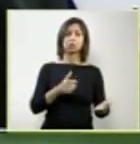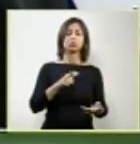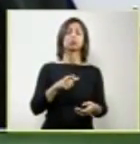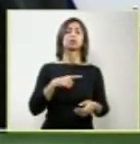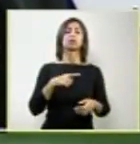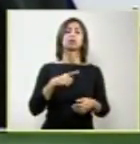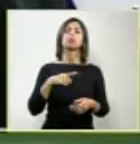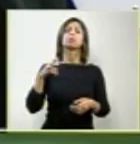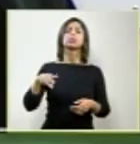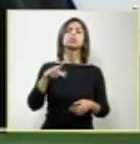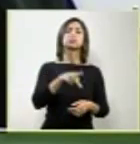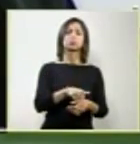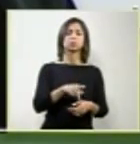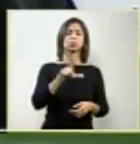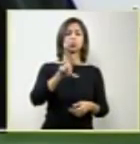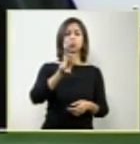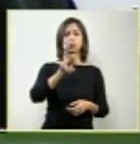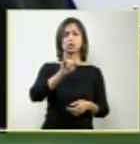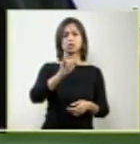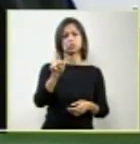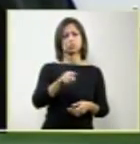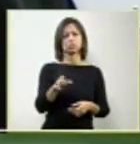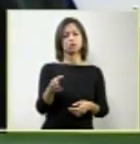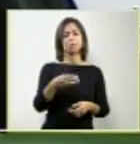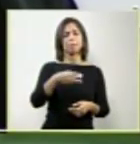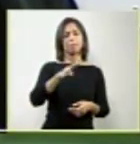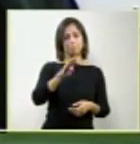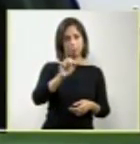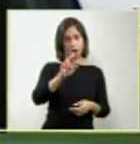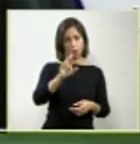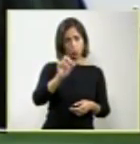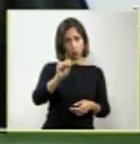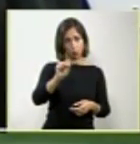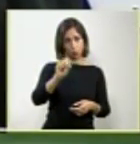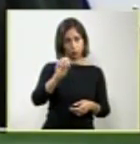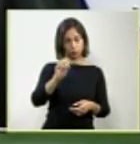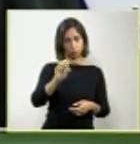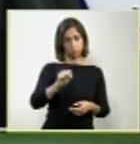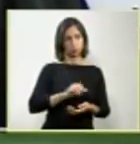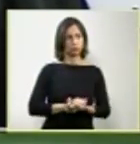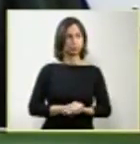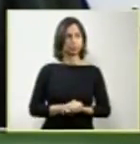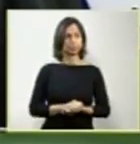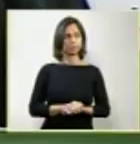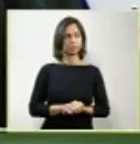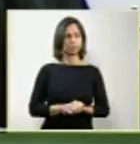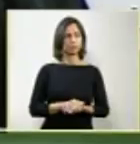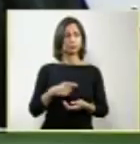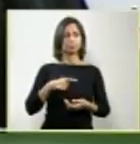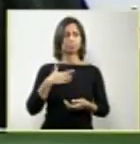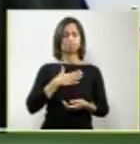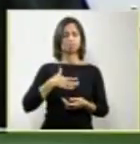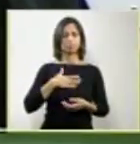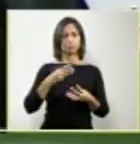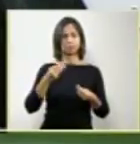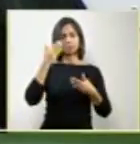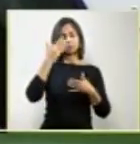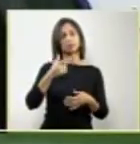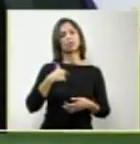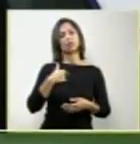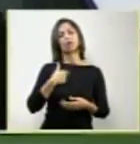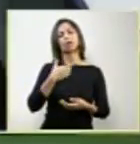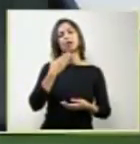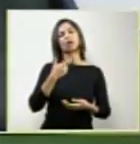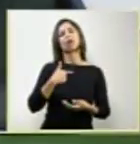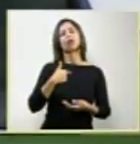Senadíssimo senhor, ministro Marco Aurélio, renovo o meu apreço e minha admiração